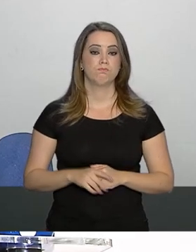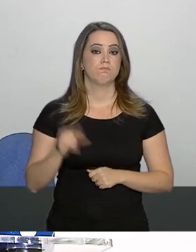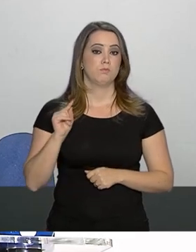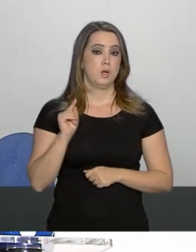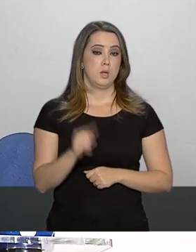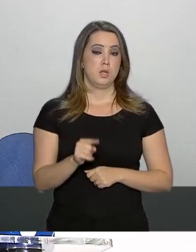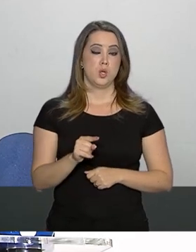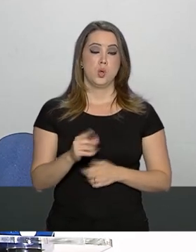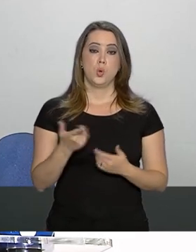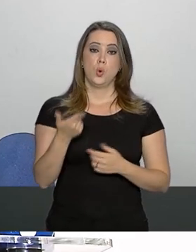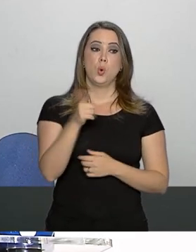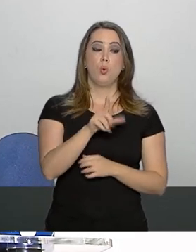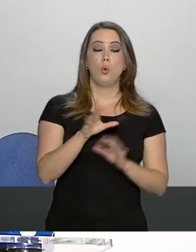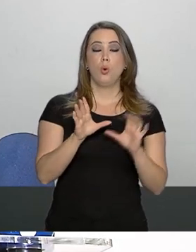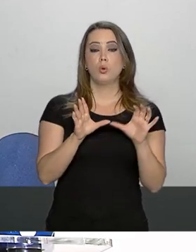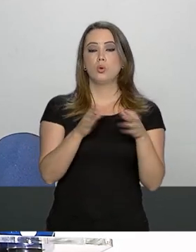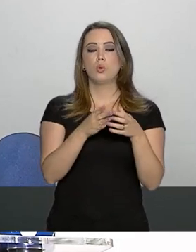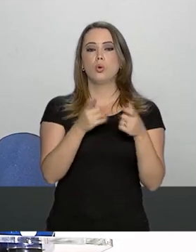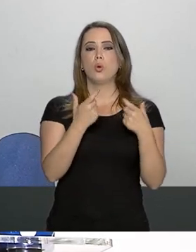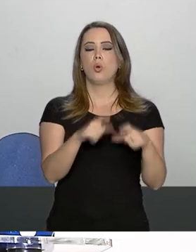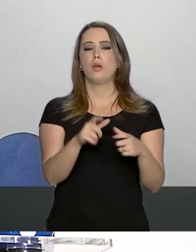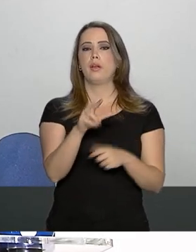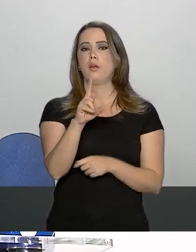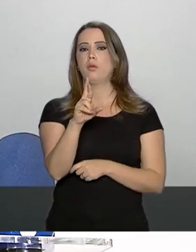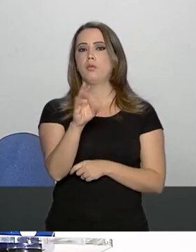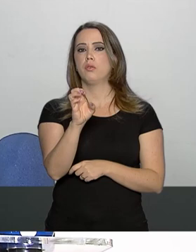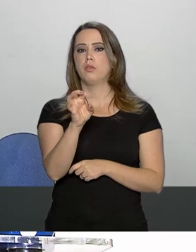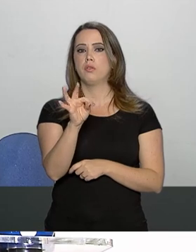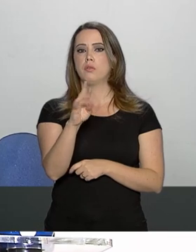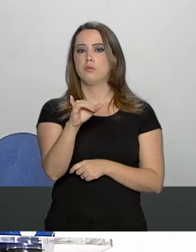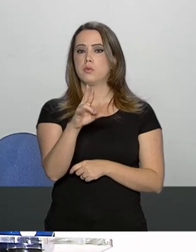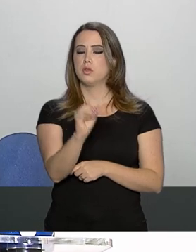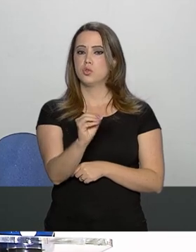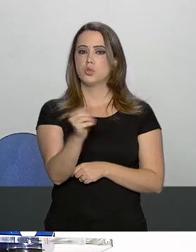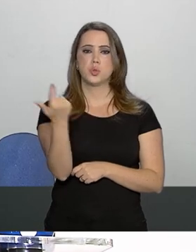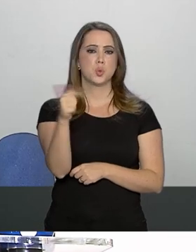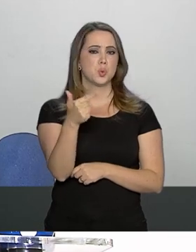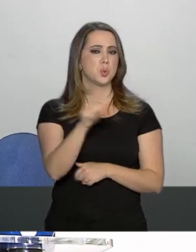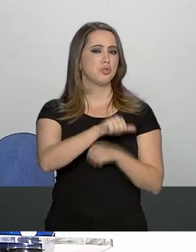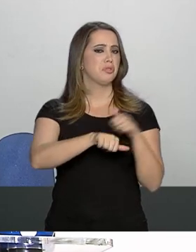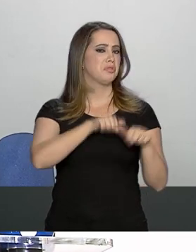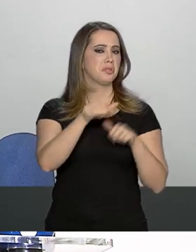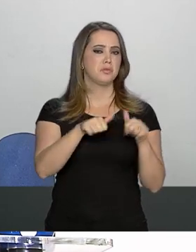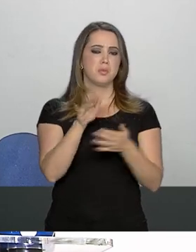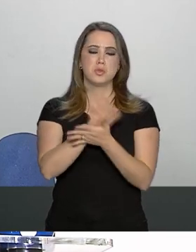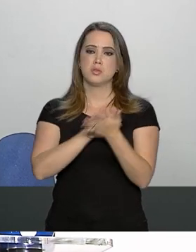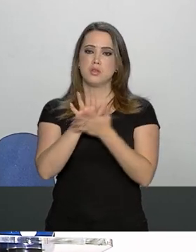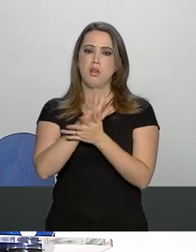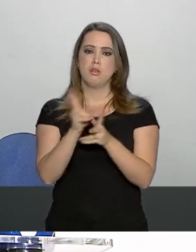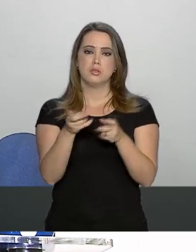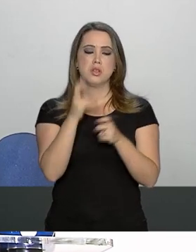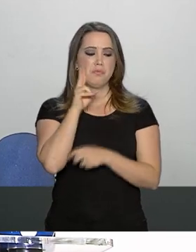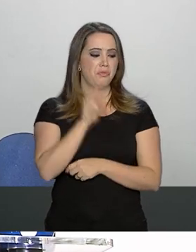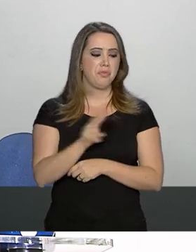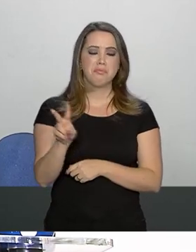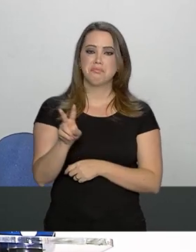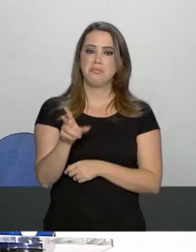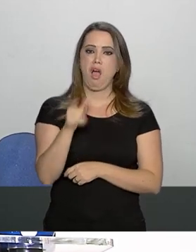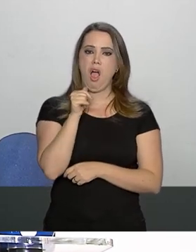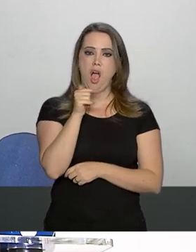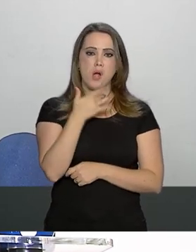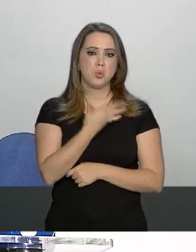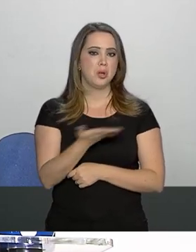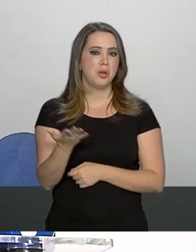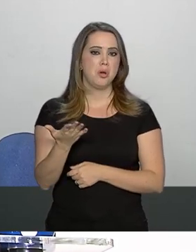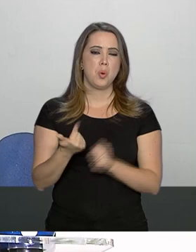hidrelétrica do Retiro, de baixo, não foram constatadas alterações no aspecto visual ou